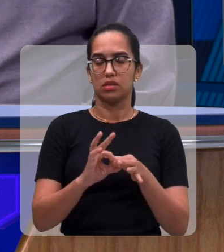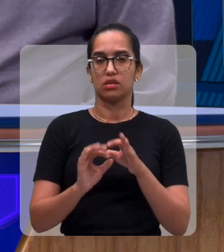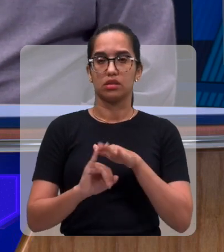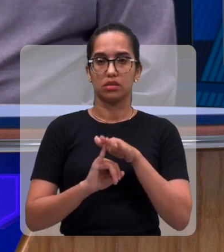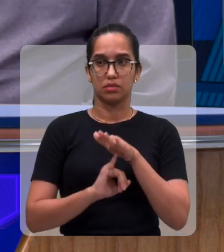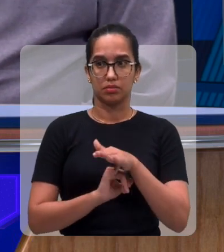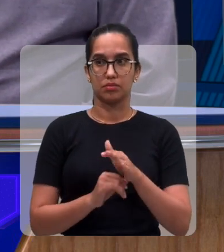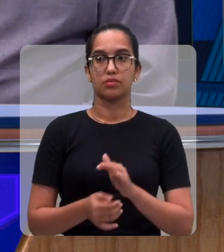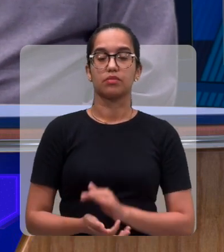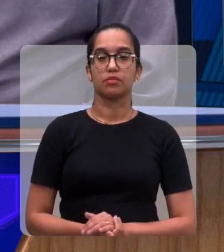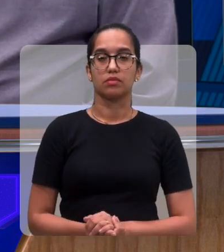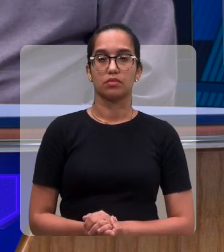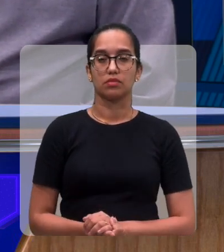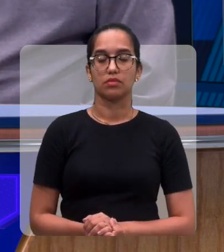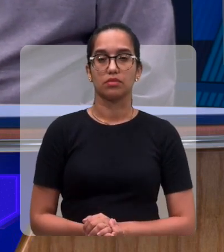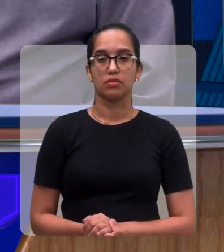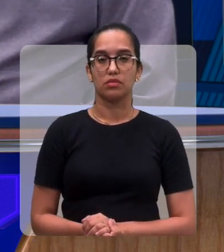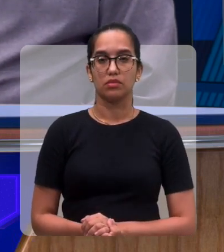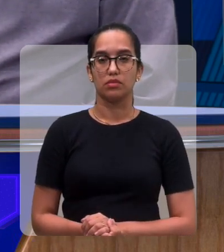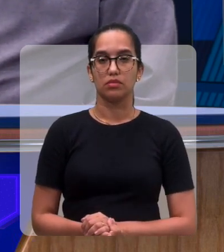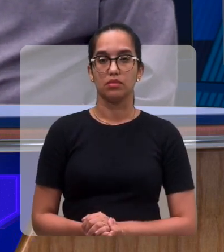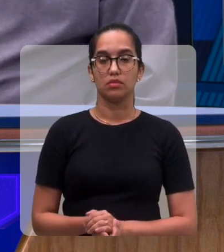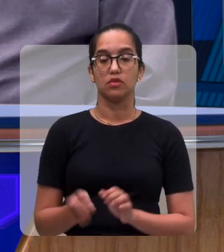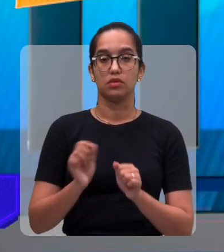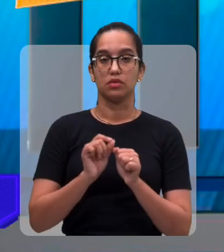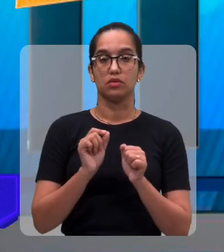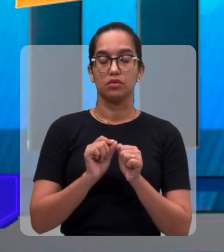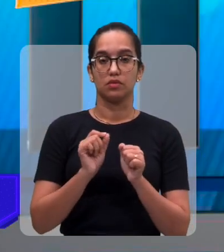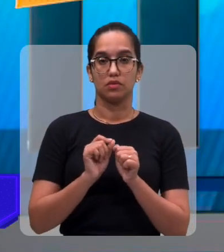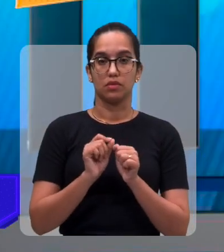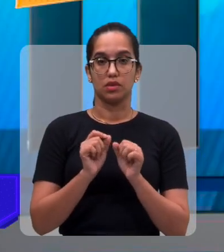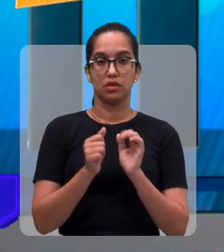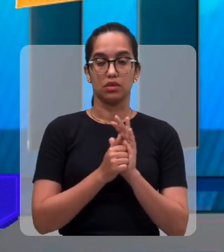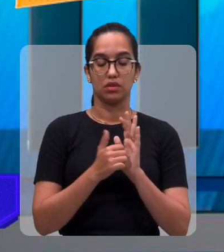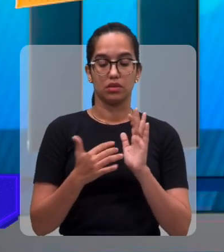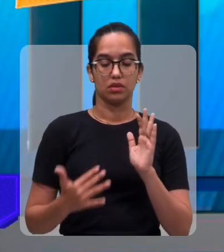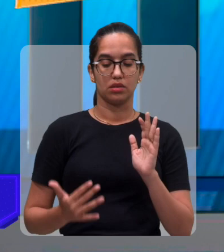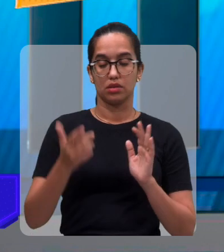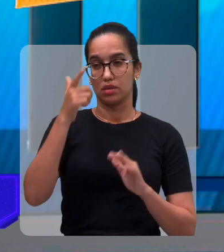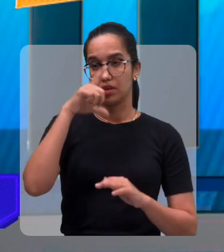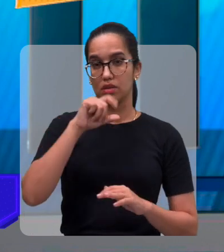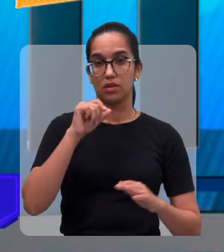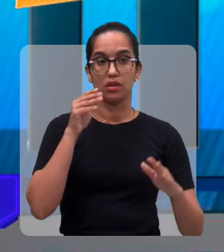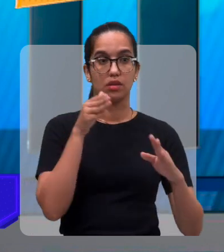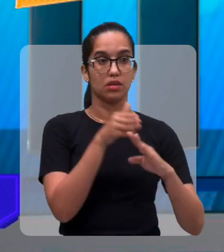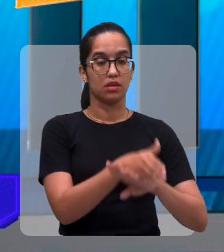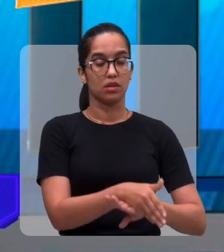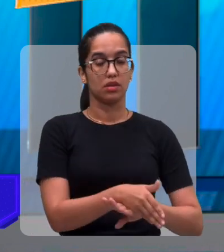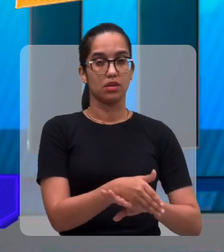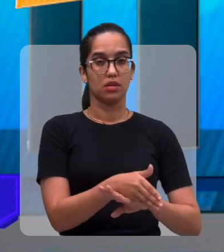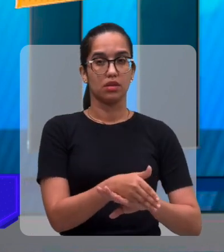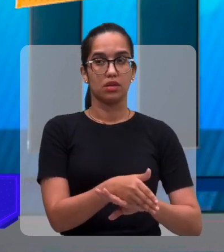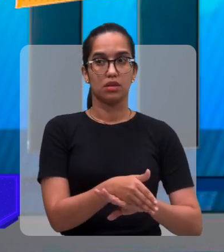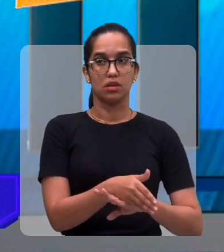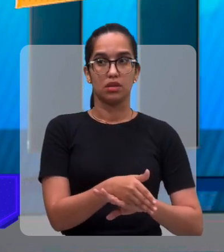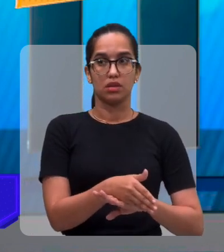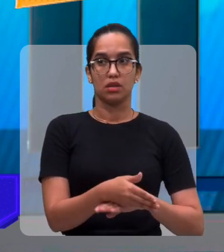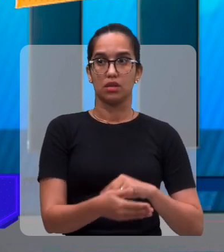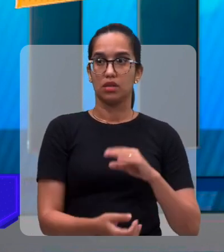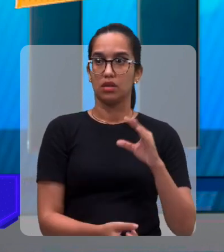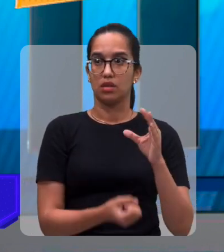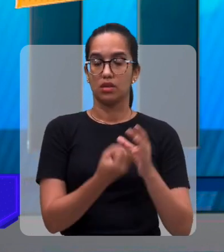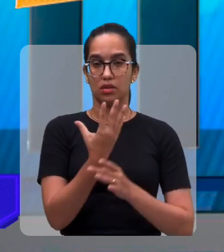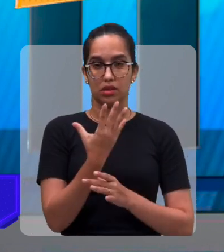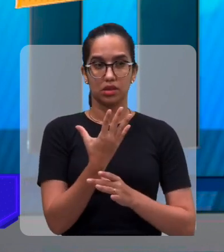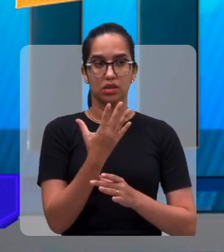Exatamente. Foi feita uma promoção, Checo, onde as pessoas que iam participar, não aconteceu na micareta,